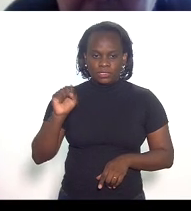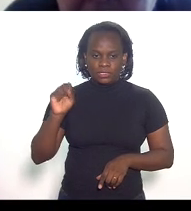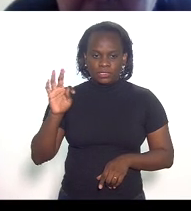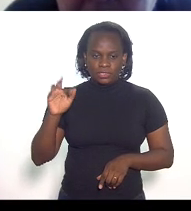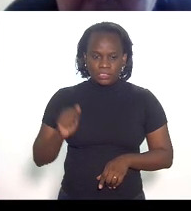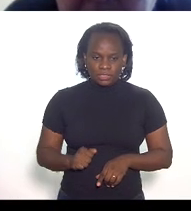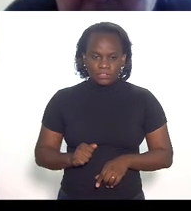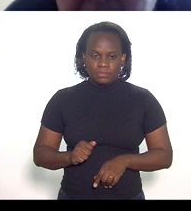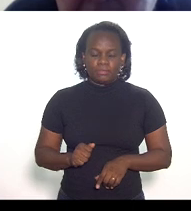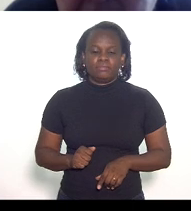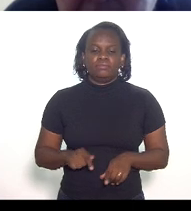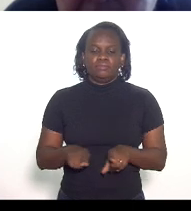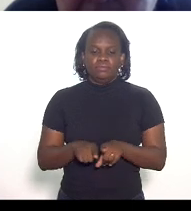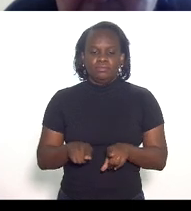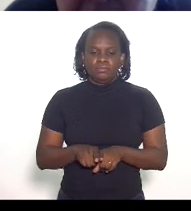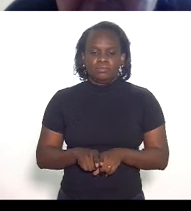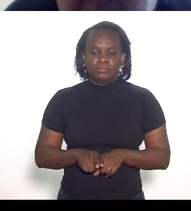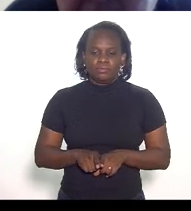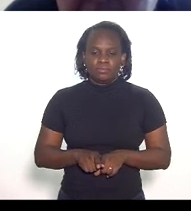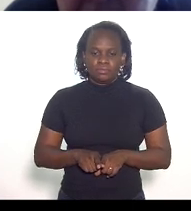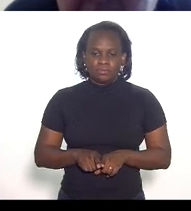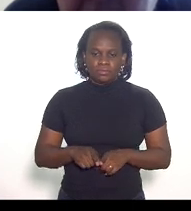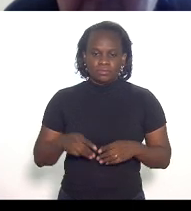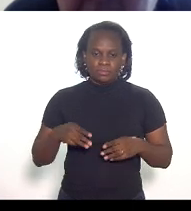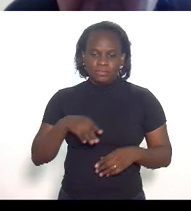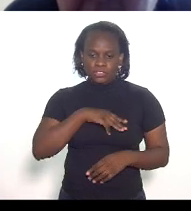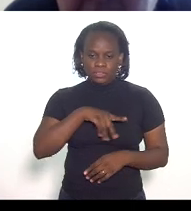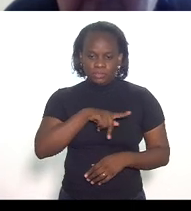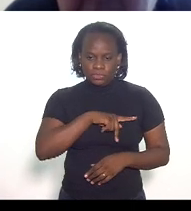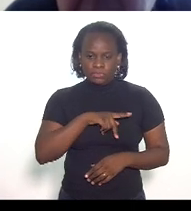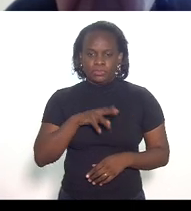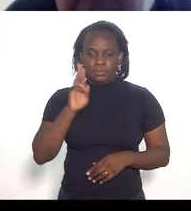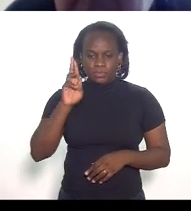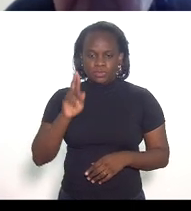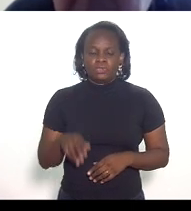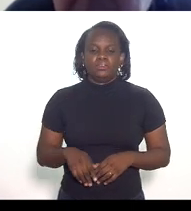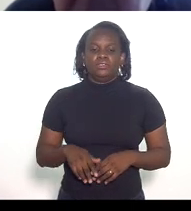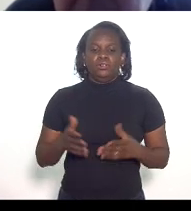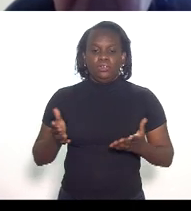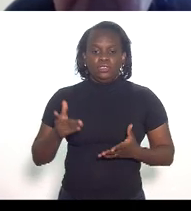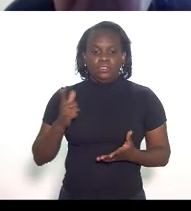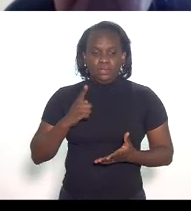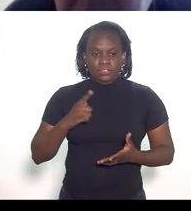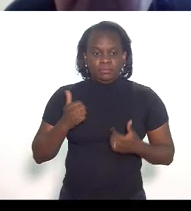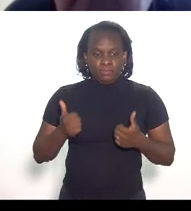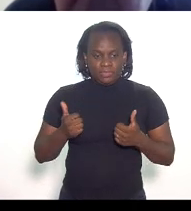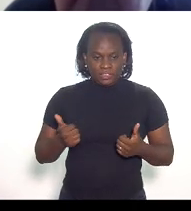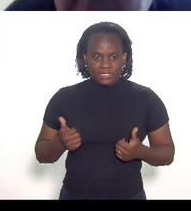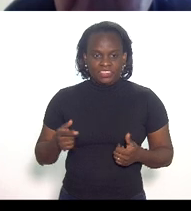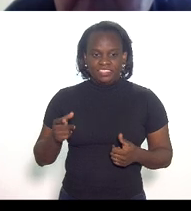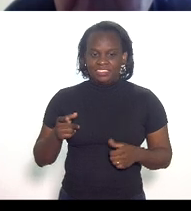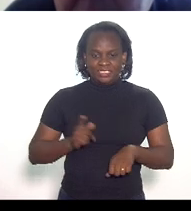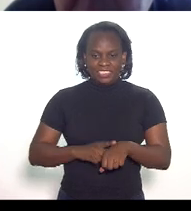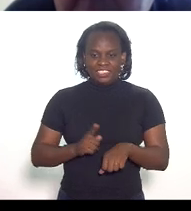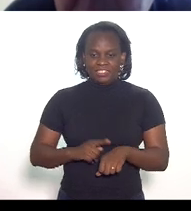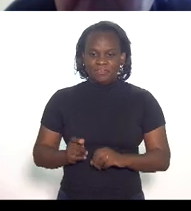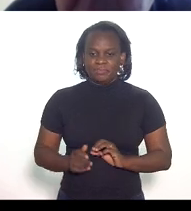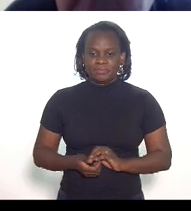representando aqui o nosso Ministério Público. Hoje a gente está bem, né, Karine? Não dá nem tempo, né?